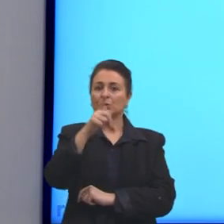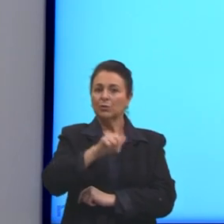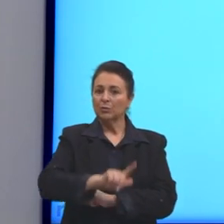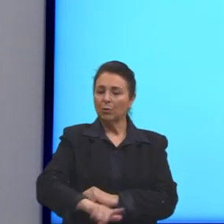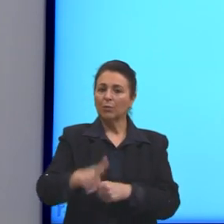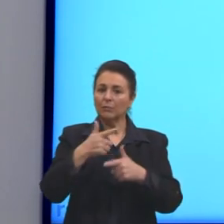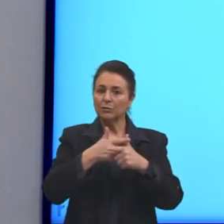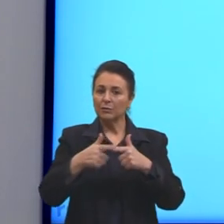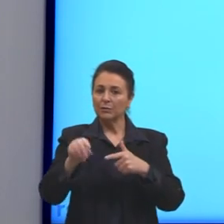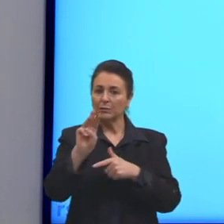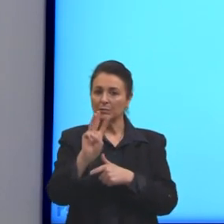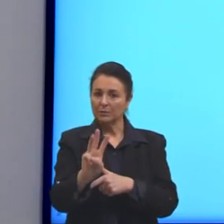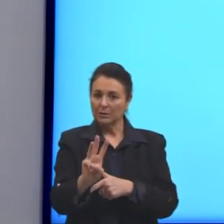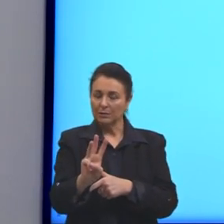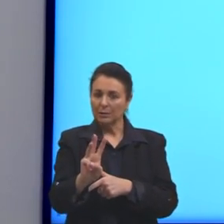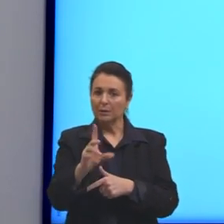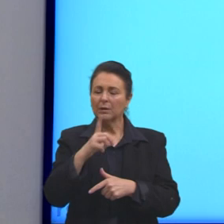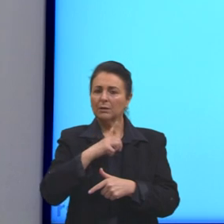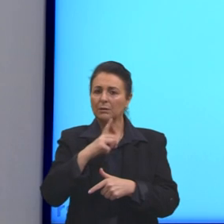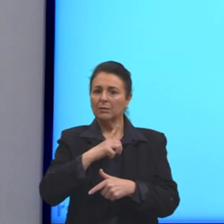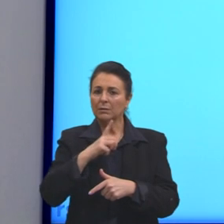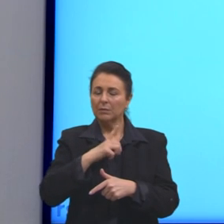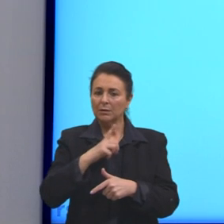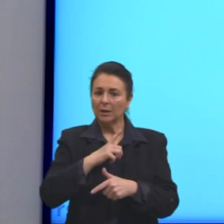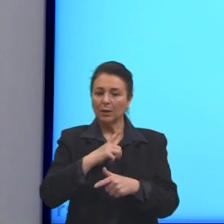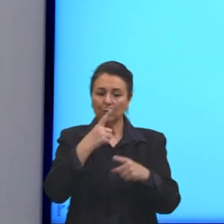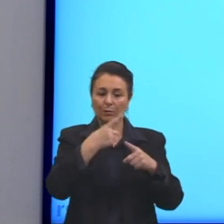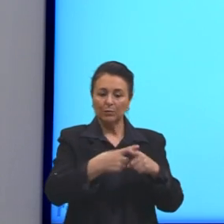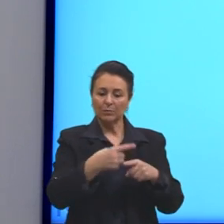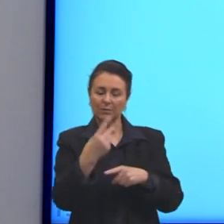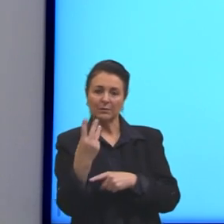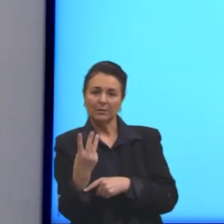por 3 porque eu ainda tenho um fator múltiplo de 3 ali.